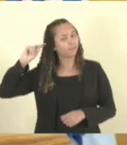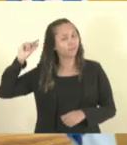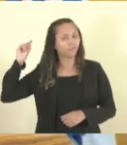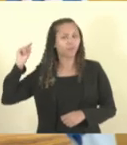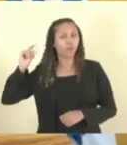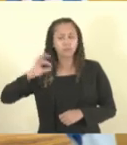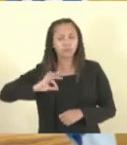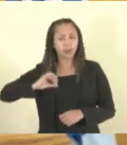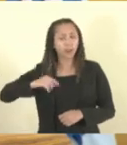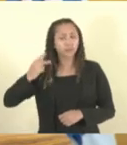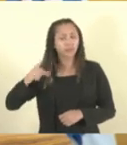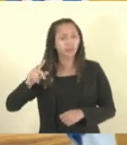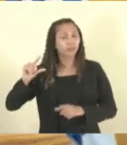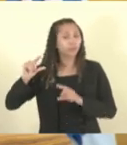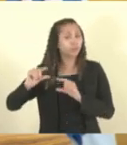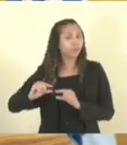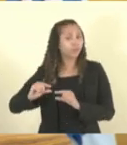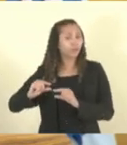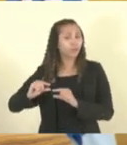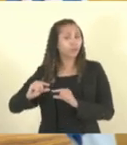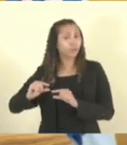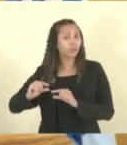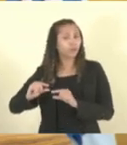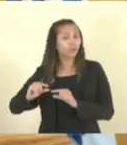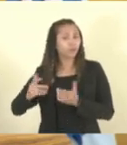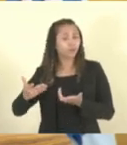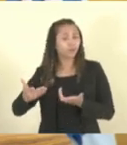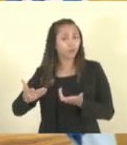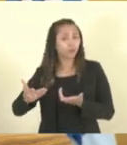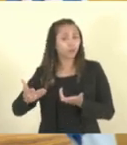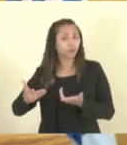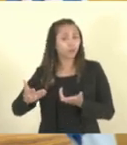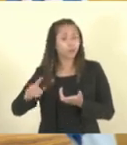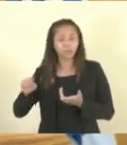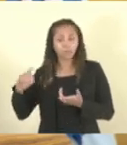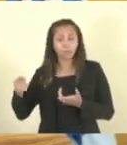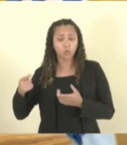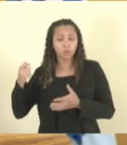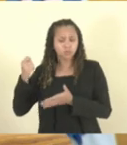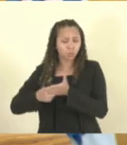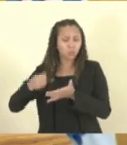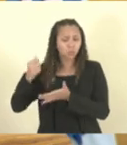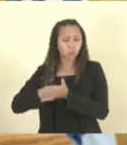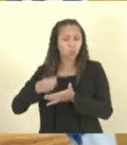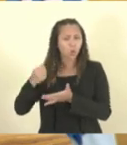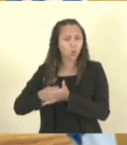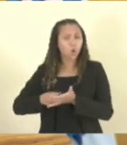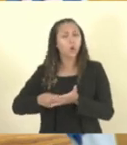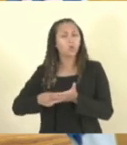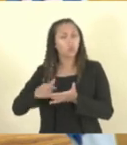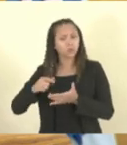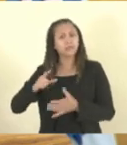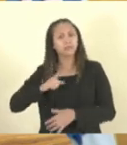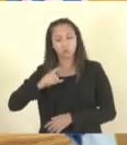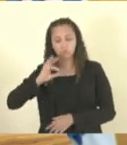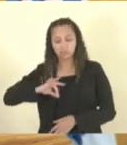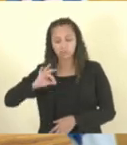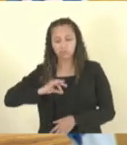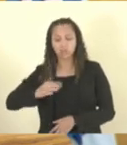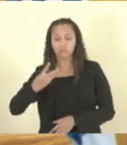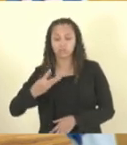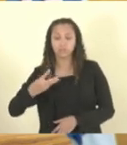embaixo, e hoje, depois de muita luta e sacrifício, estão aí com seus 35 mil reais